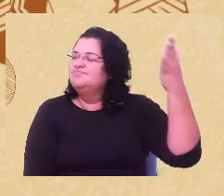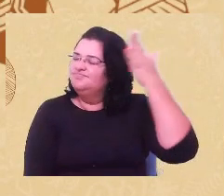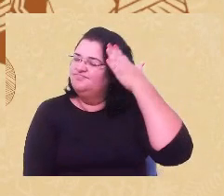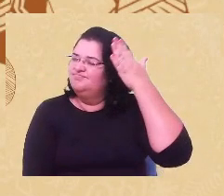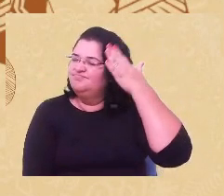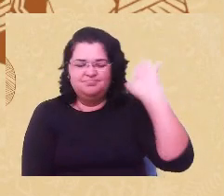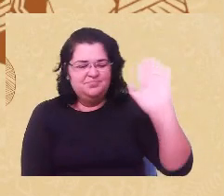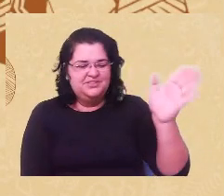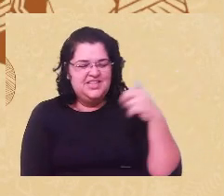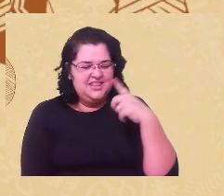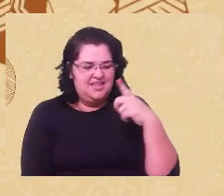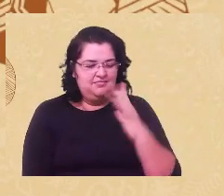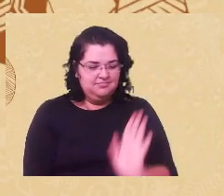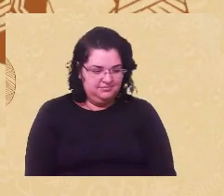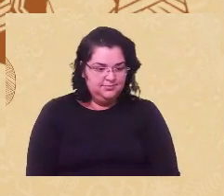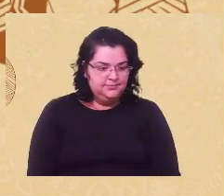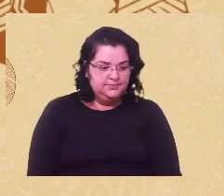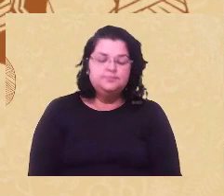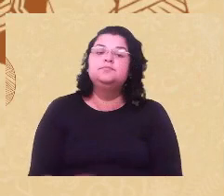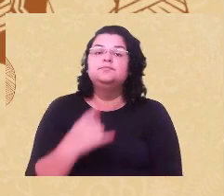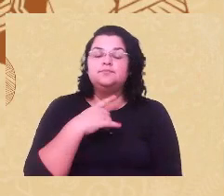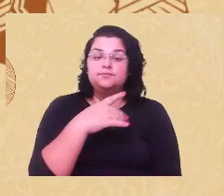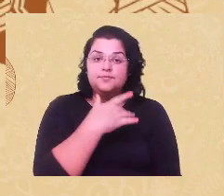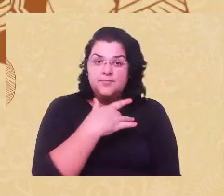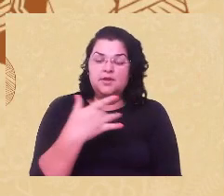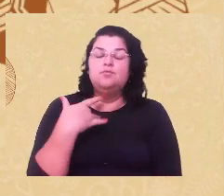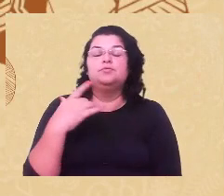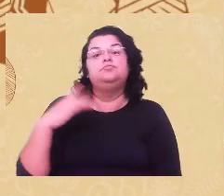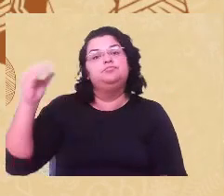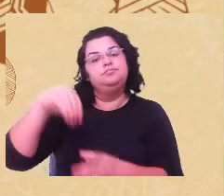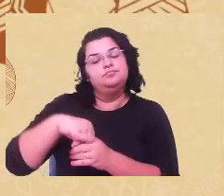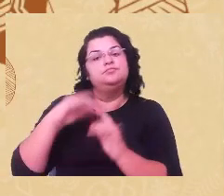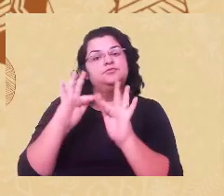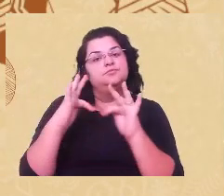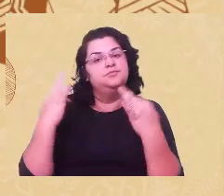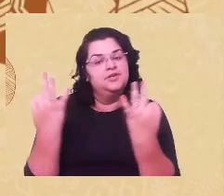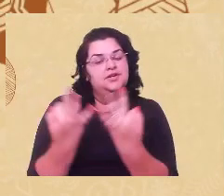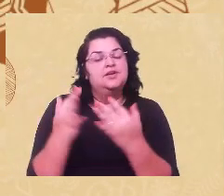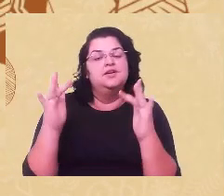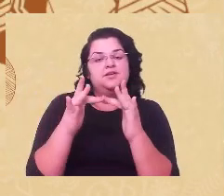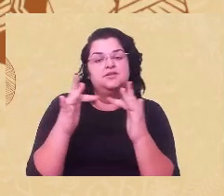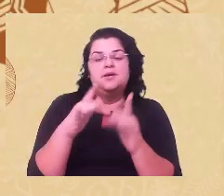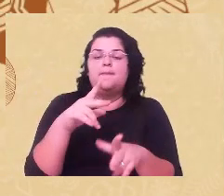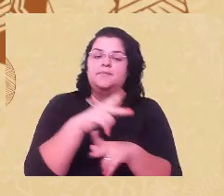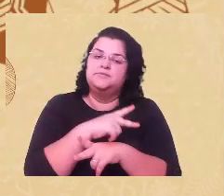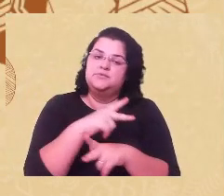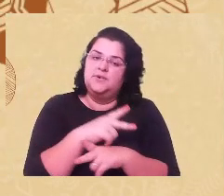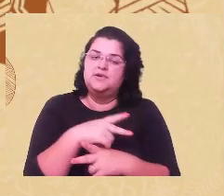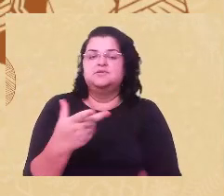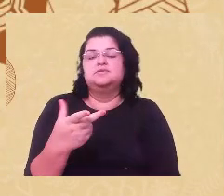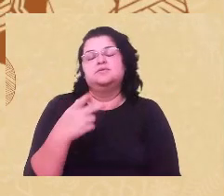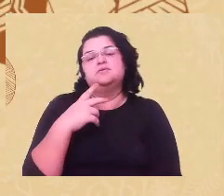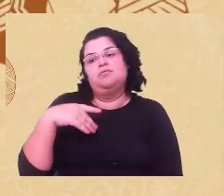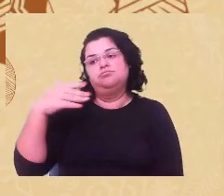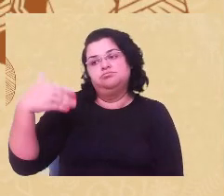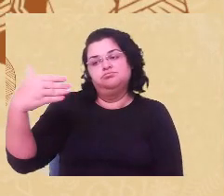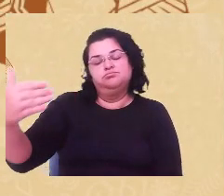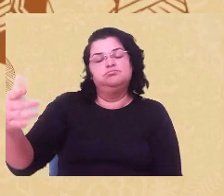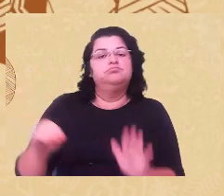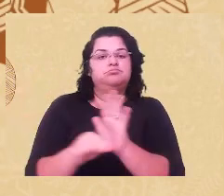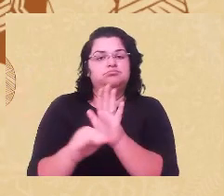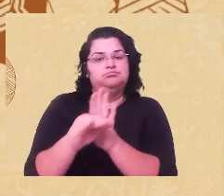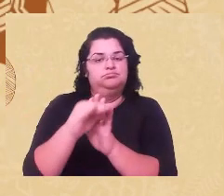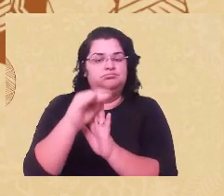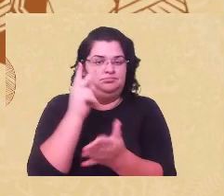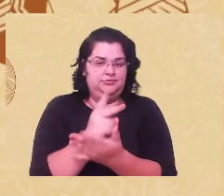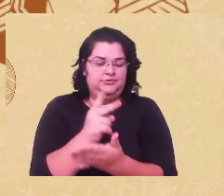saúde, mas nas nossas relações familiares, nas nossas relações pessoais, às vezes nos nossos espaços formativos. Na